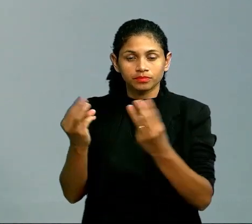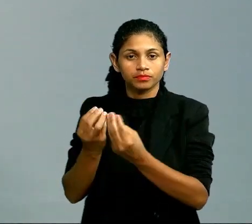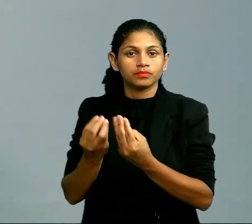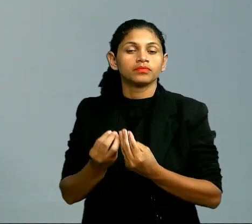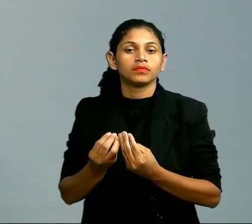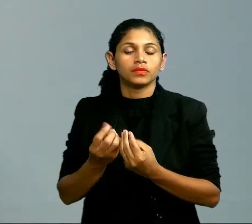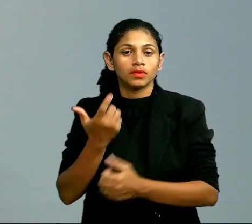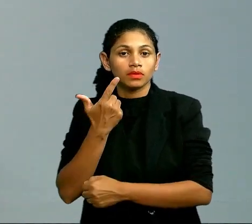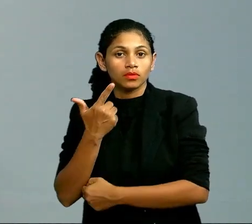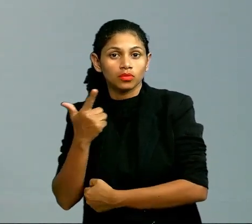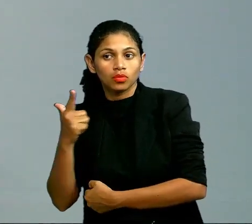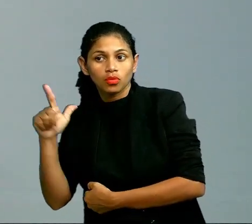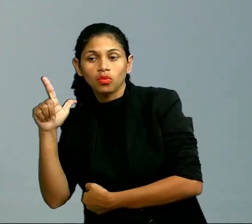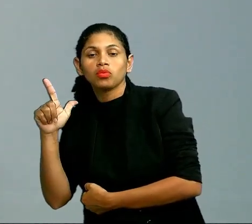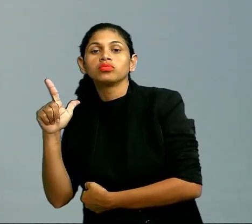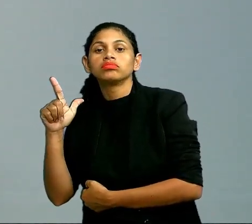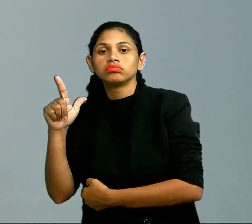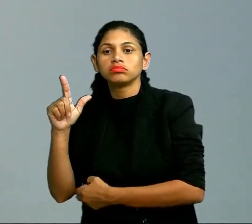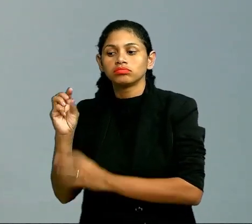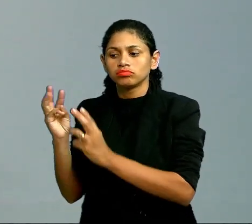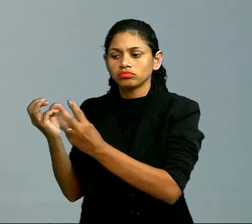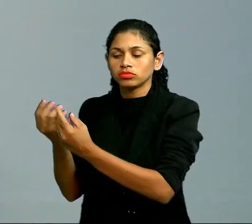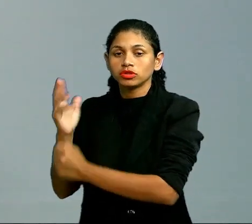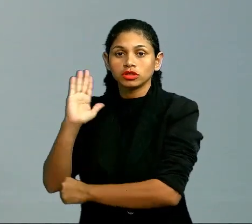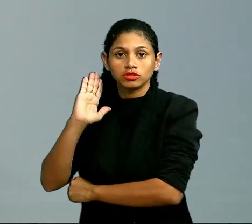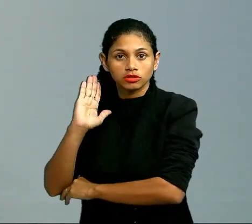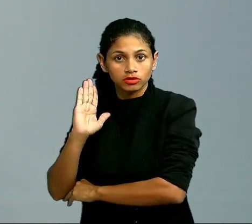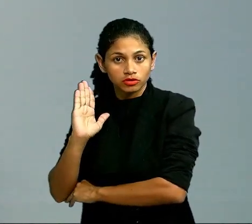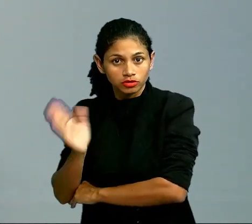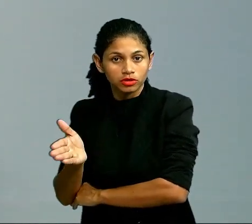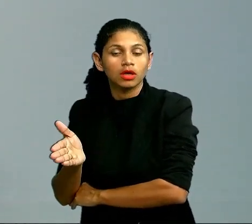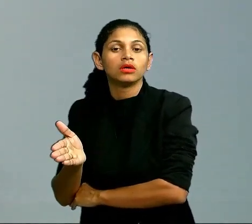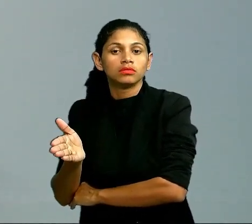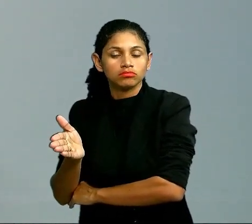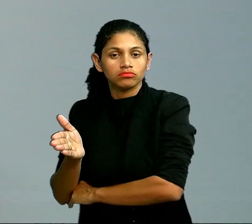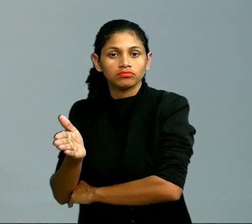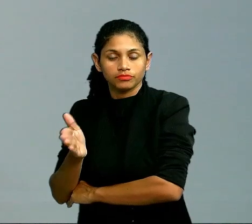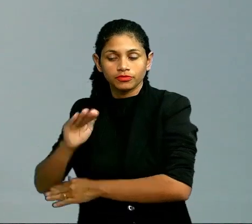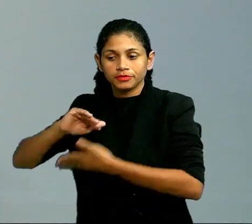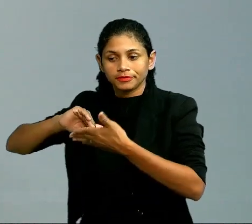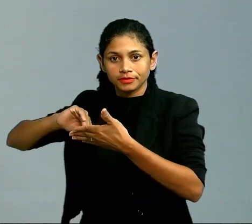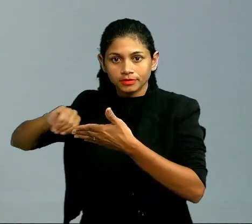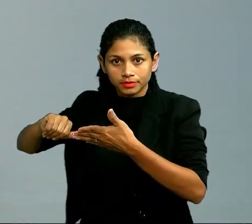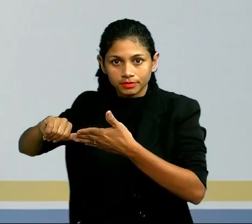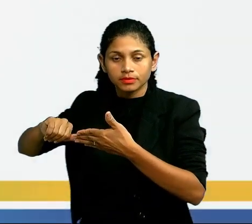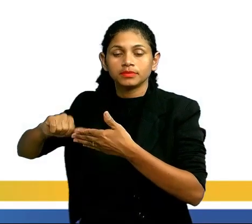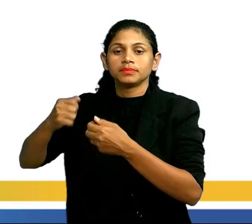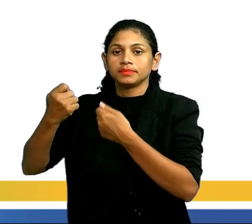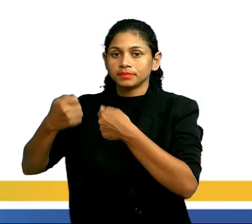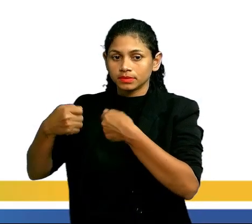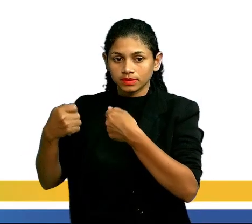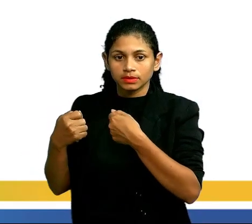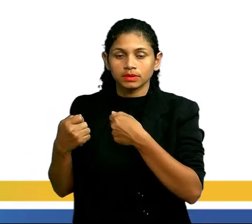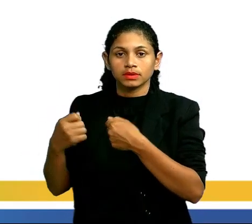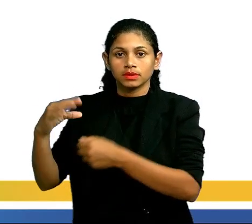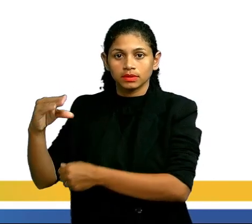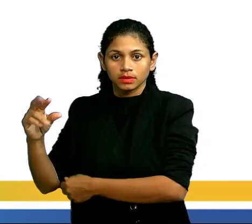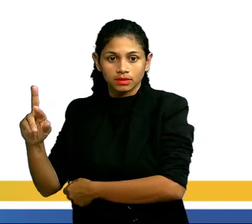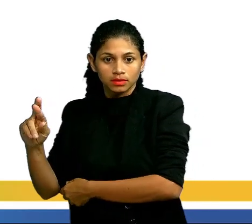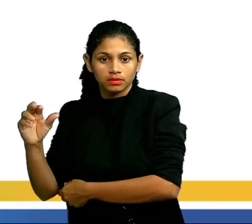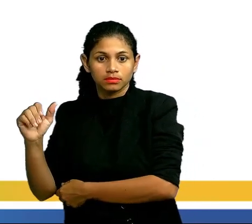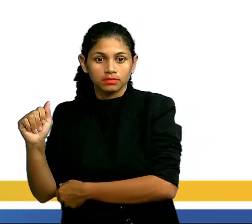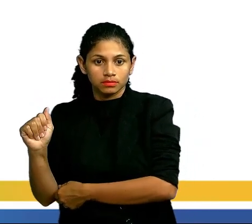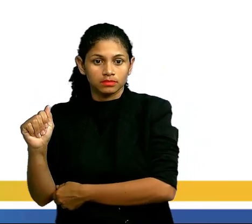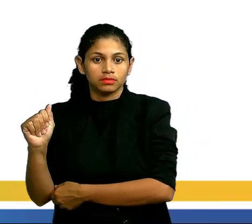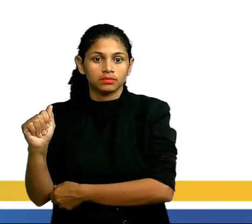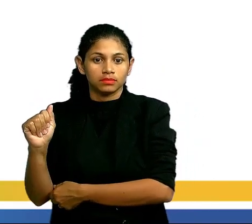daquela outra substância que já foi retirada do petróleo, isso é craqueamento. Tudo bem? Olha só aí na tela. Então, aí na tela